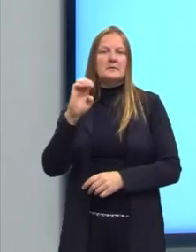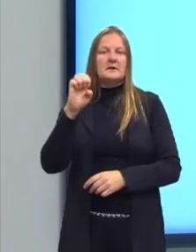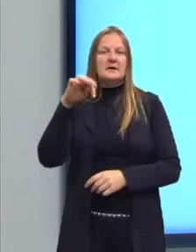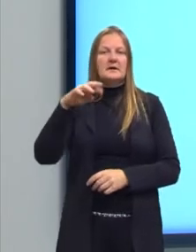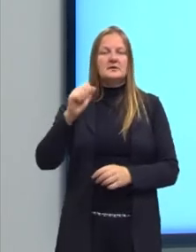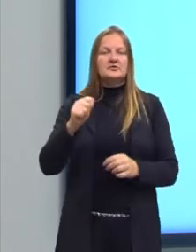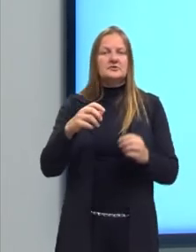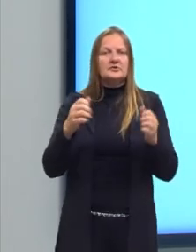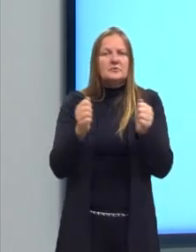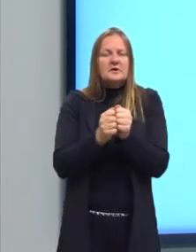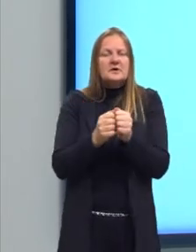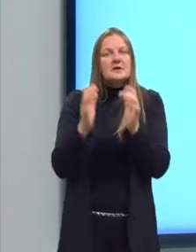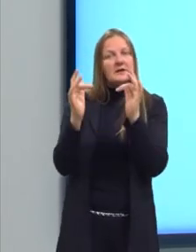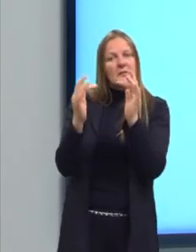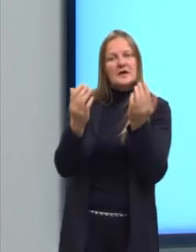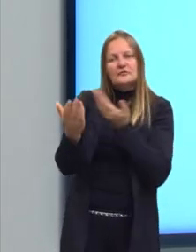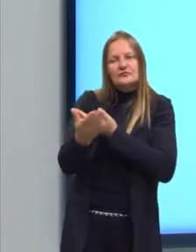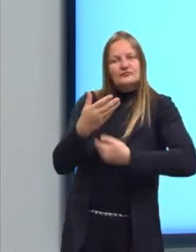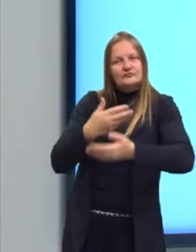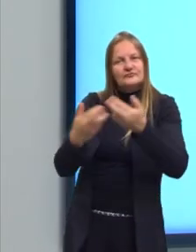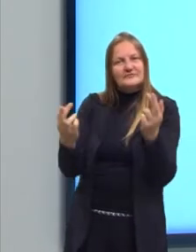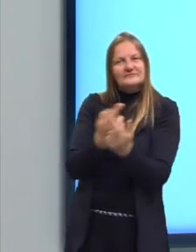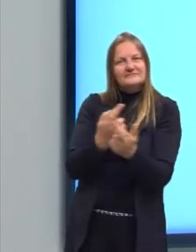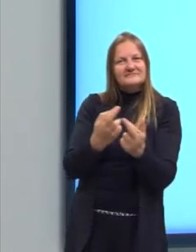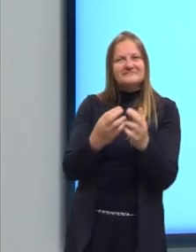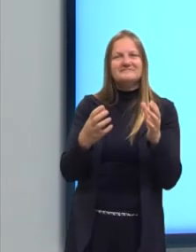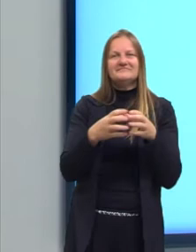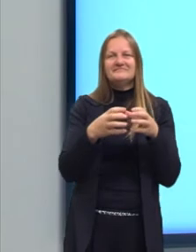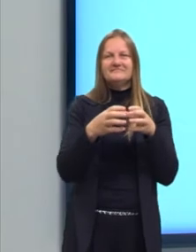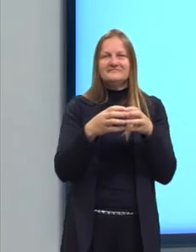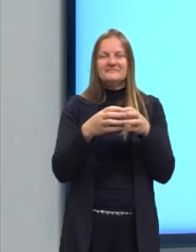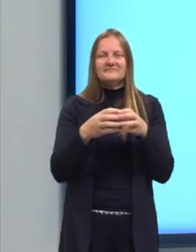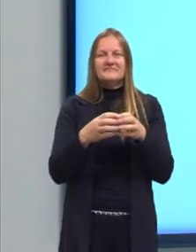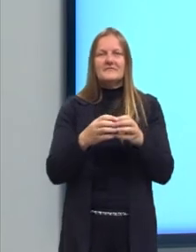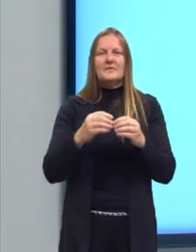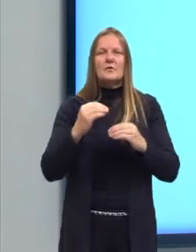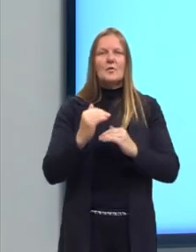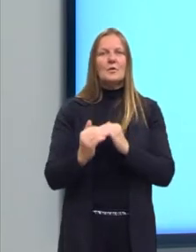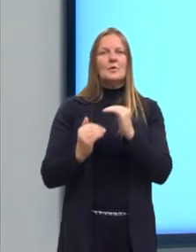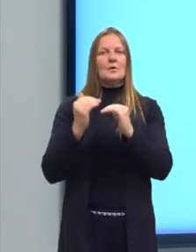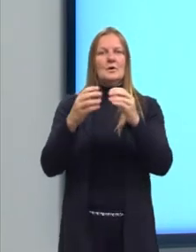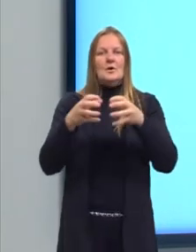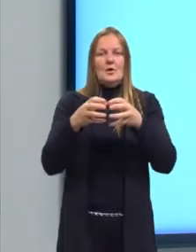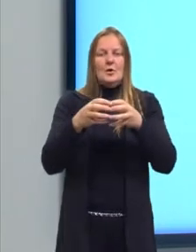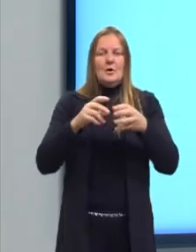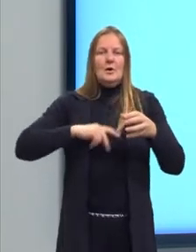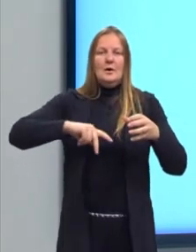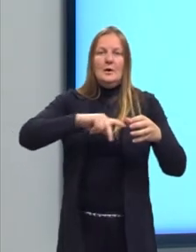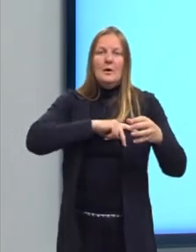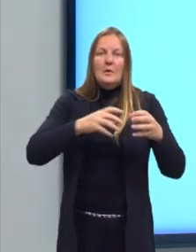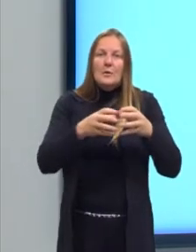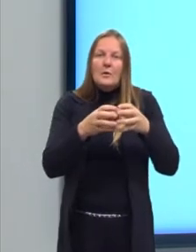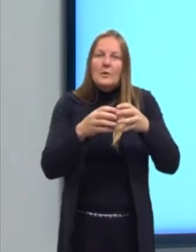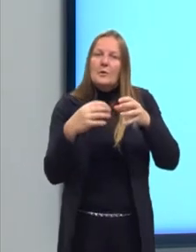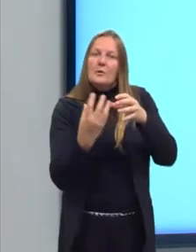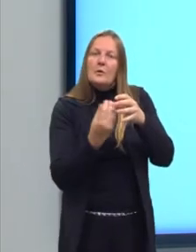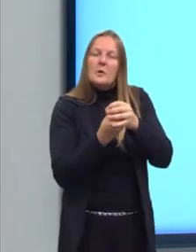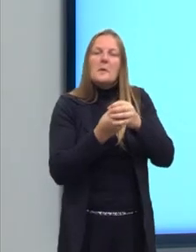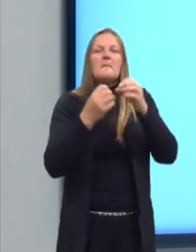parceiros, parceiras. Então, o crescimento de uma população pode ser